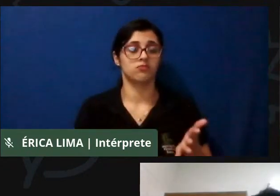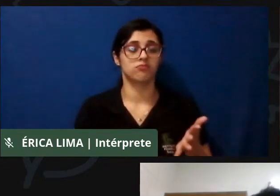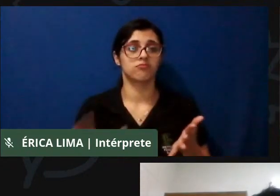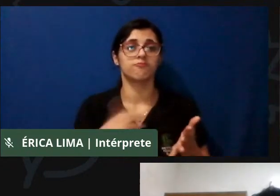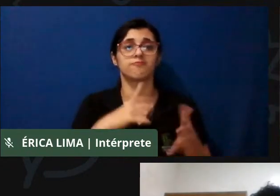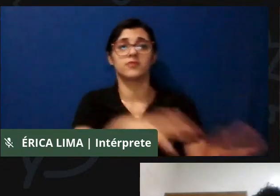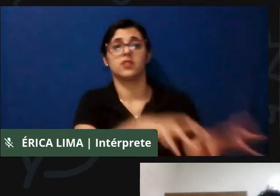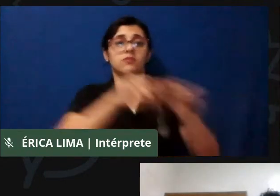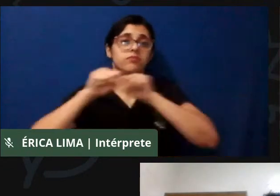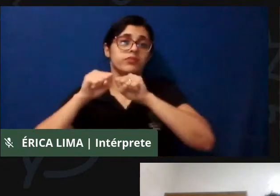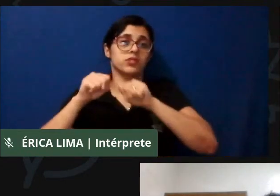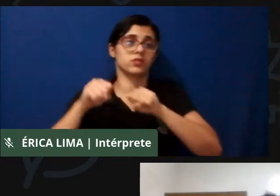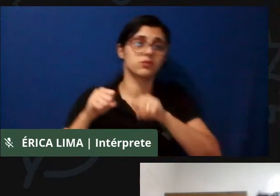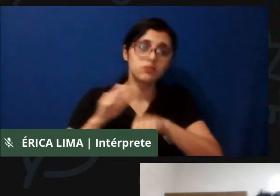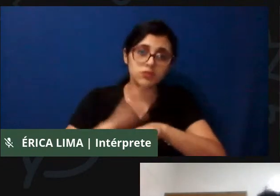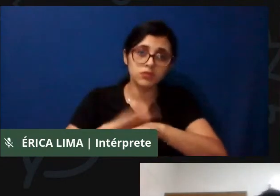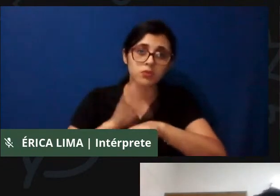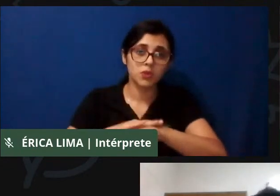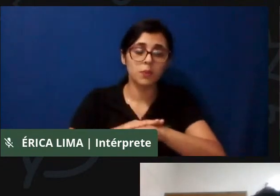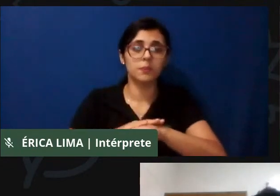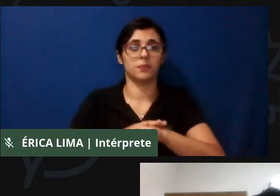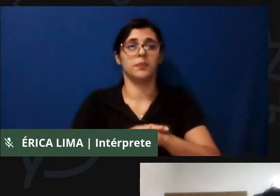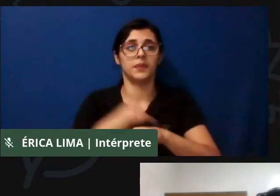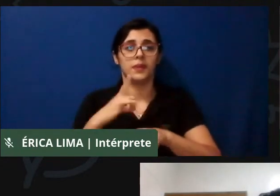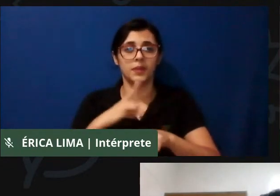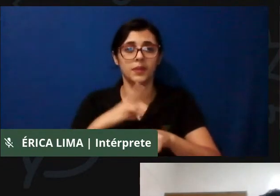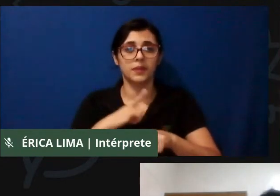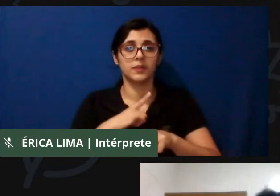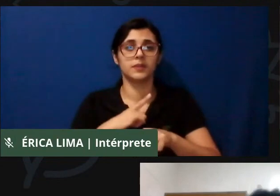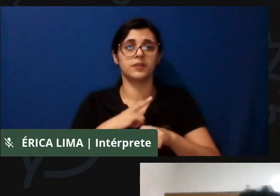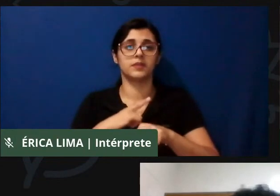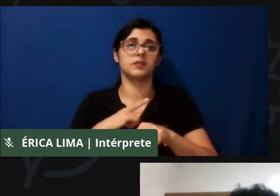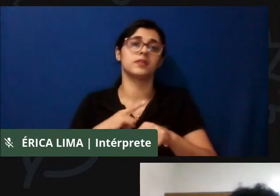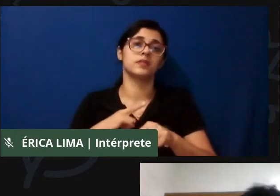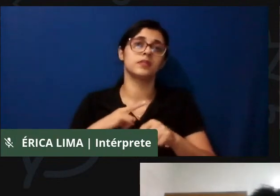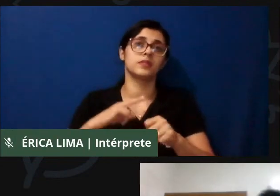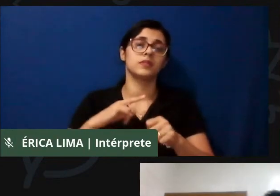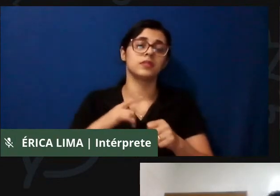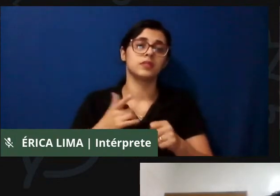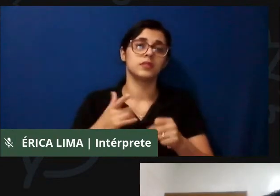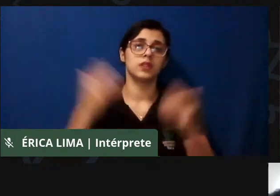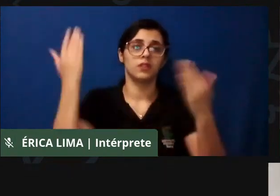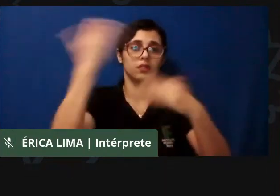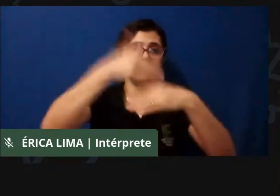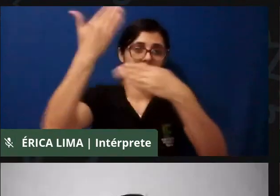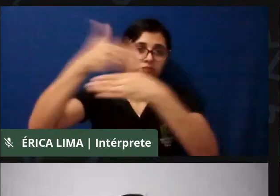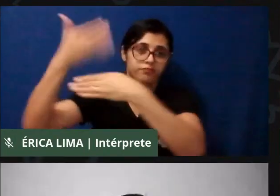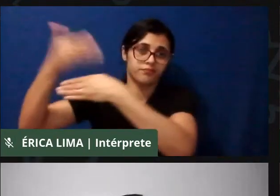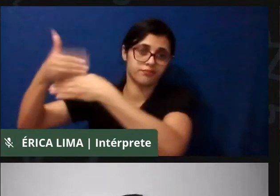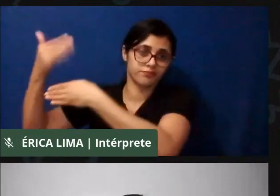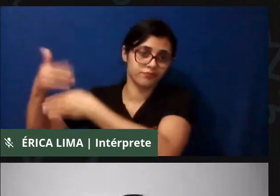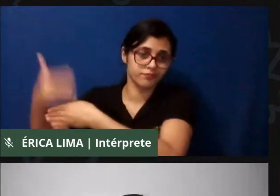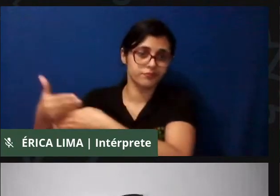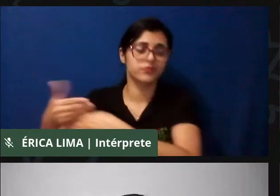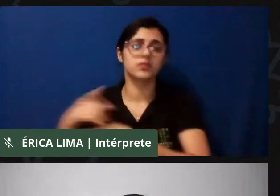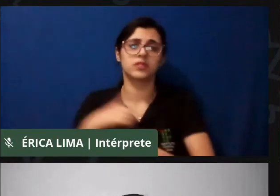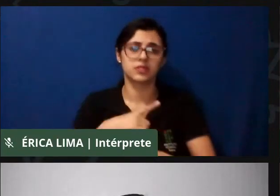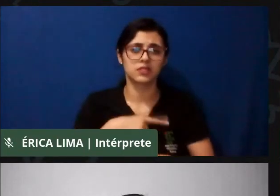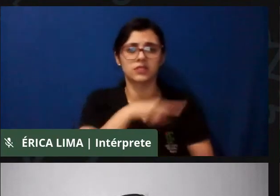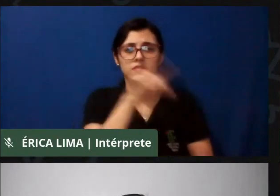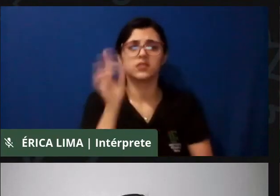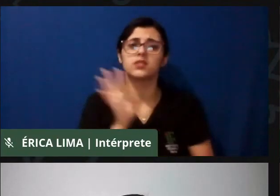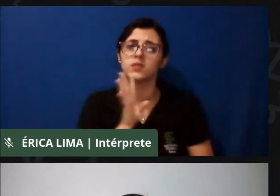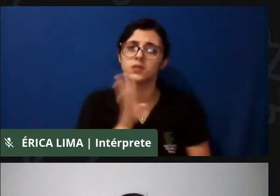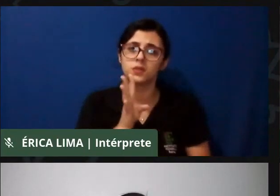no primeiro momento do lockdown, de todo o serviço de transporte que muitas vezes vocês conhecem, ocorre por carros particulares,